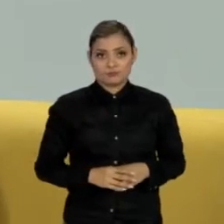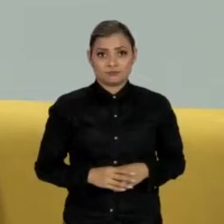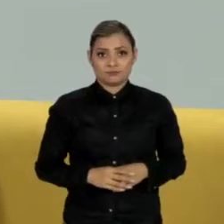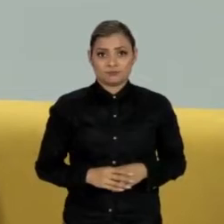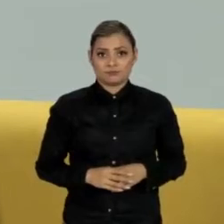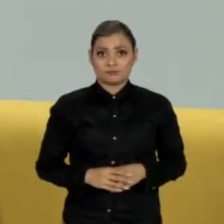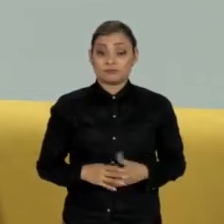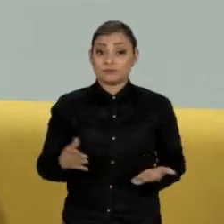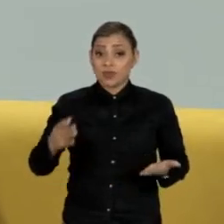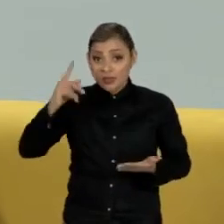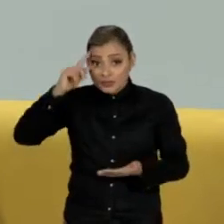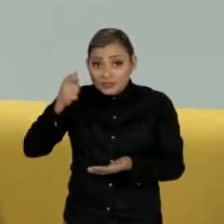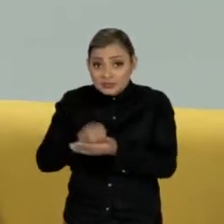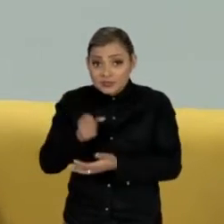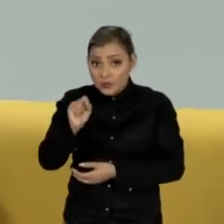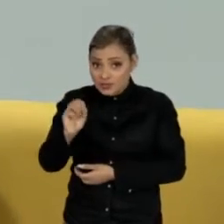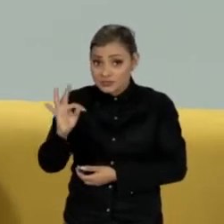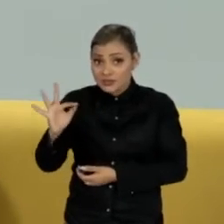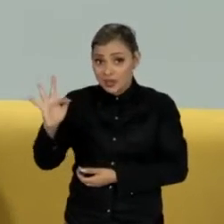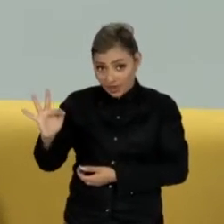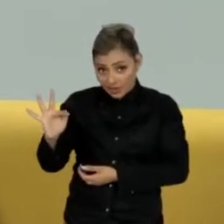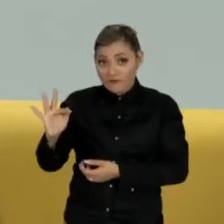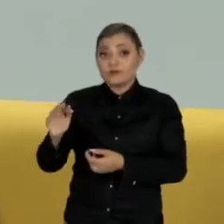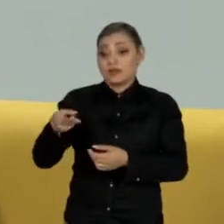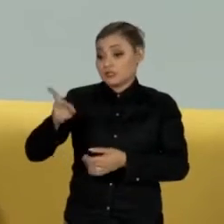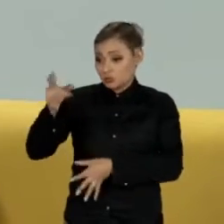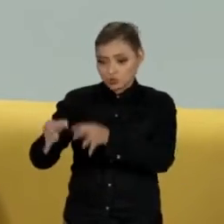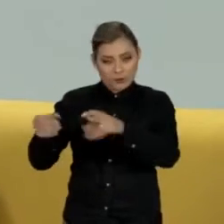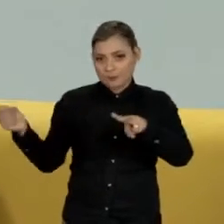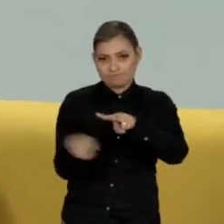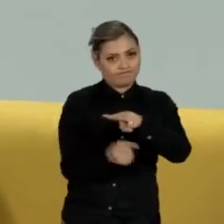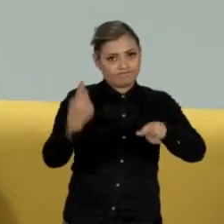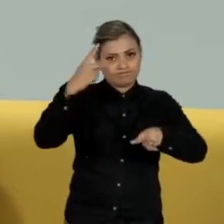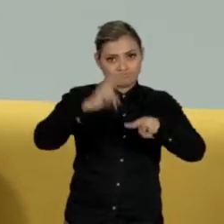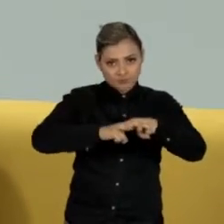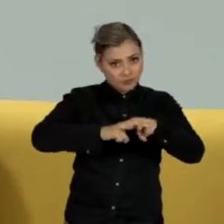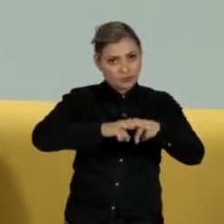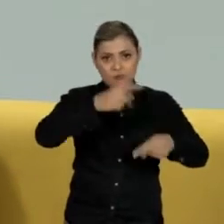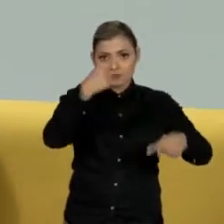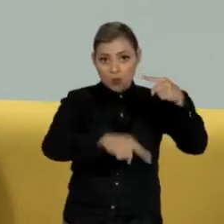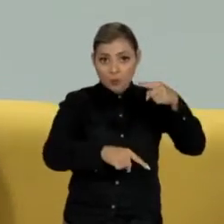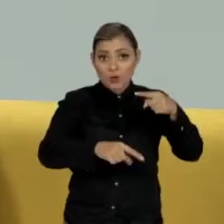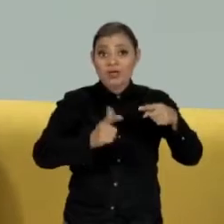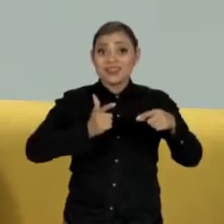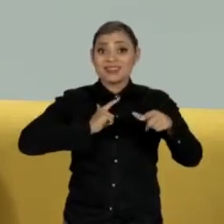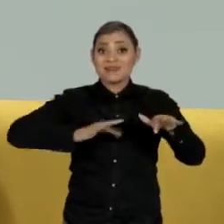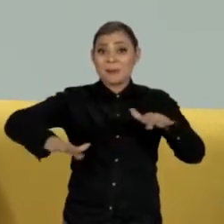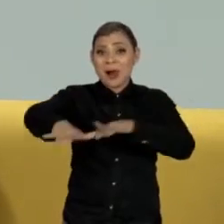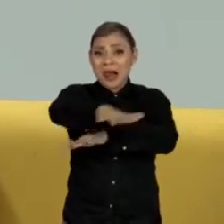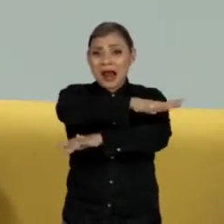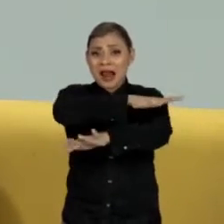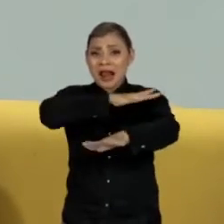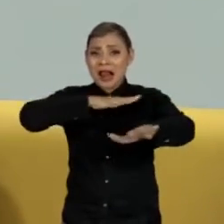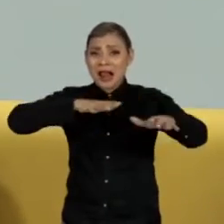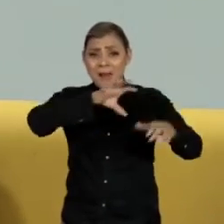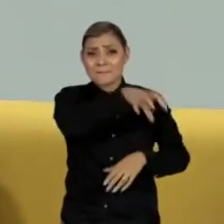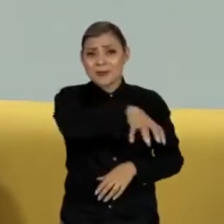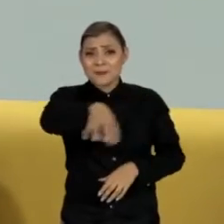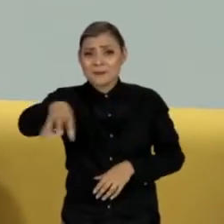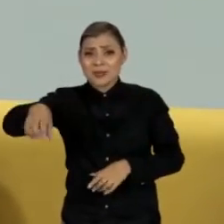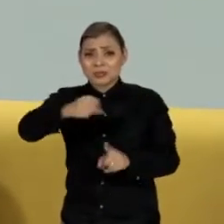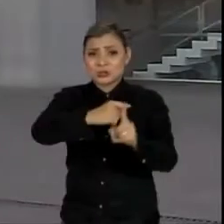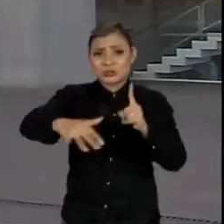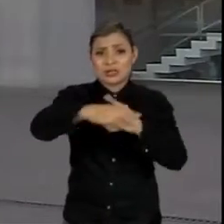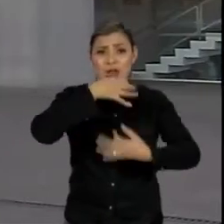A decisão do Supremo Tribunal Federal sobre o fim da prisão após segunda instância provocou reações diversas em vários setores da